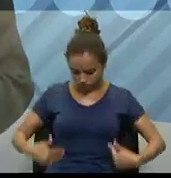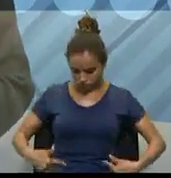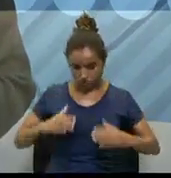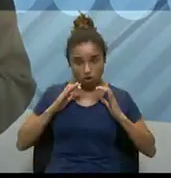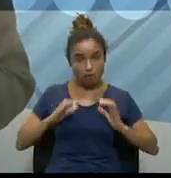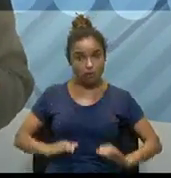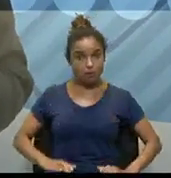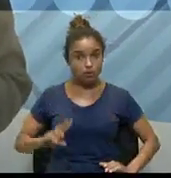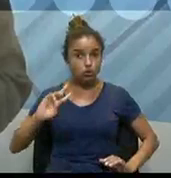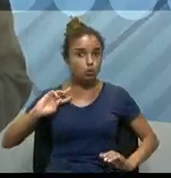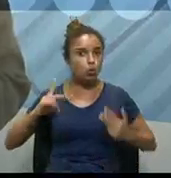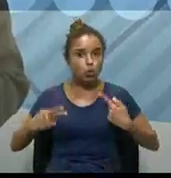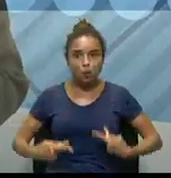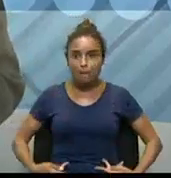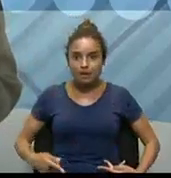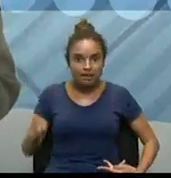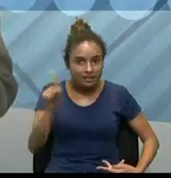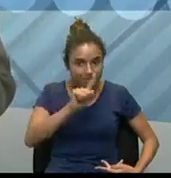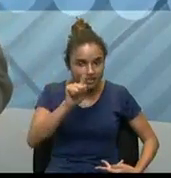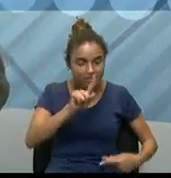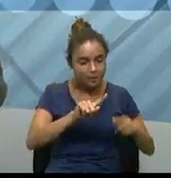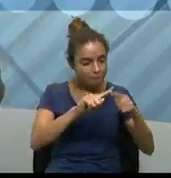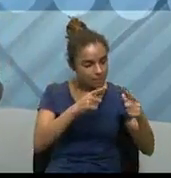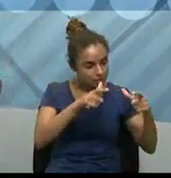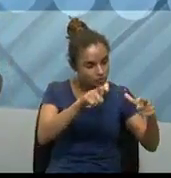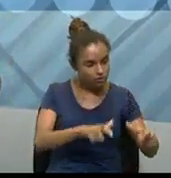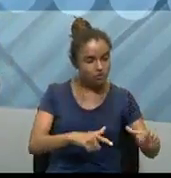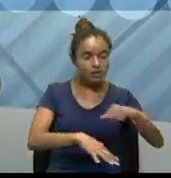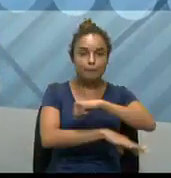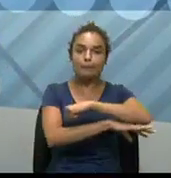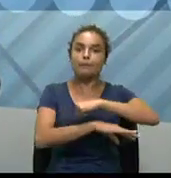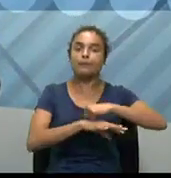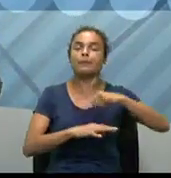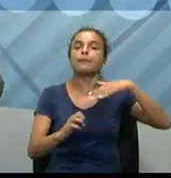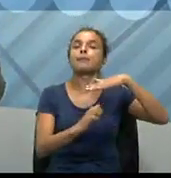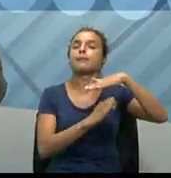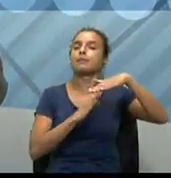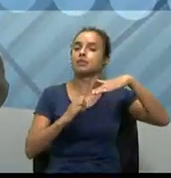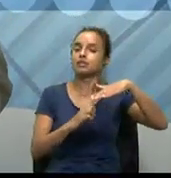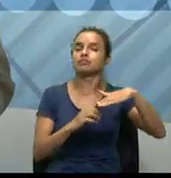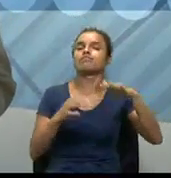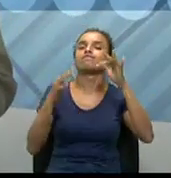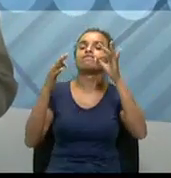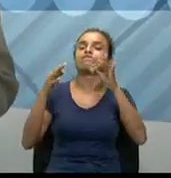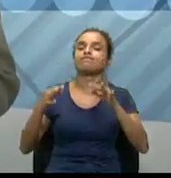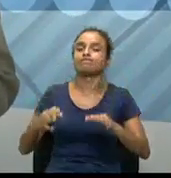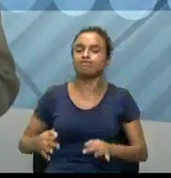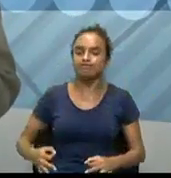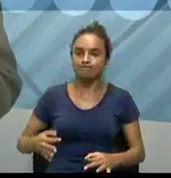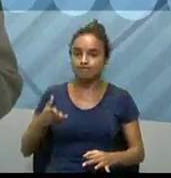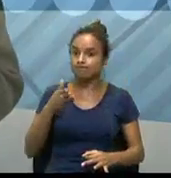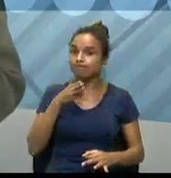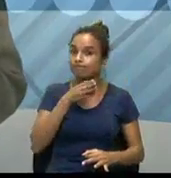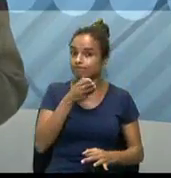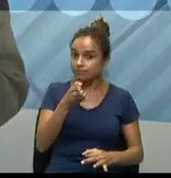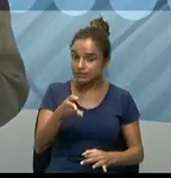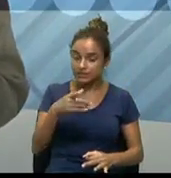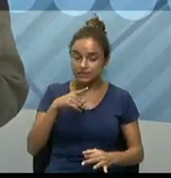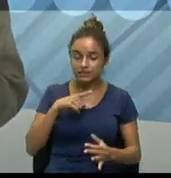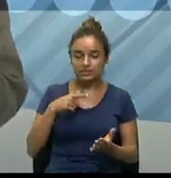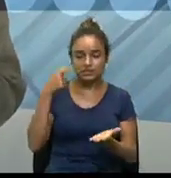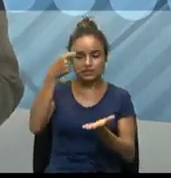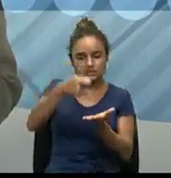forma como as empresas estão atuando. Com certeza, né? Então, você investir em